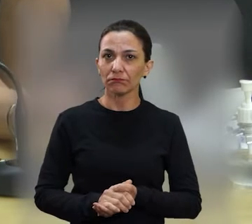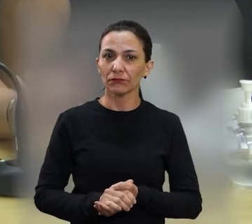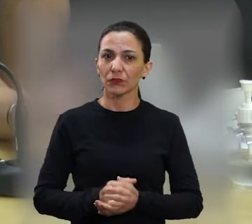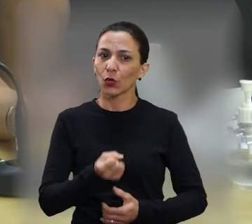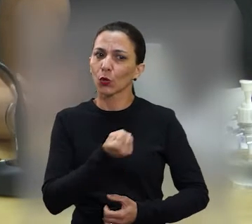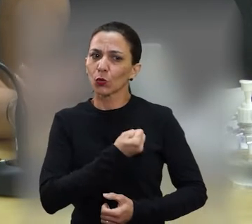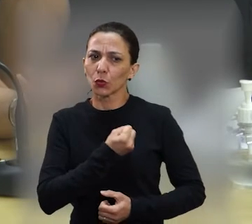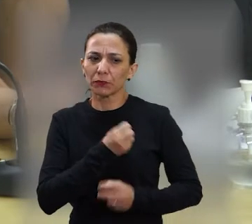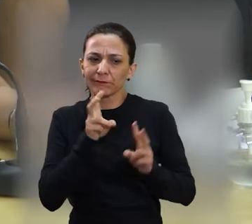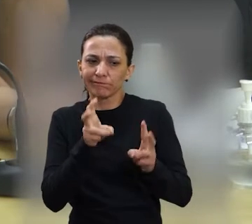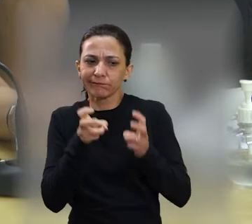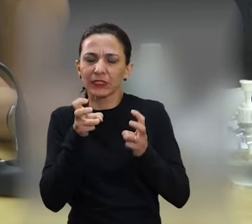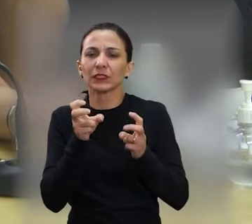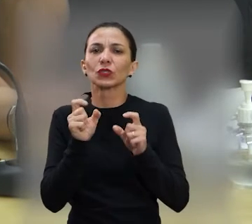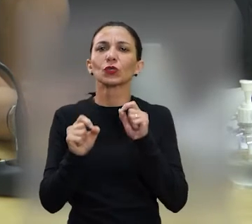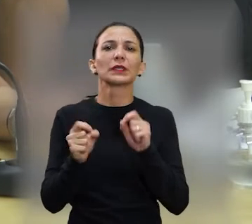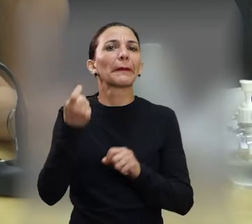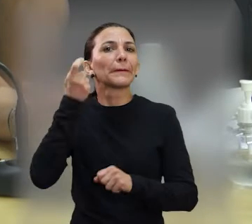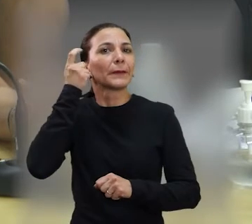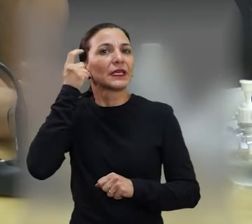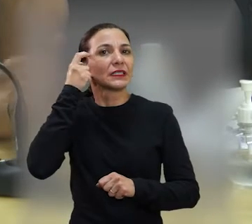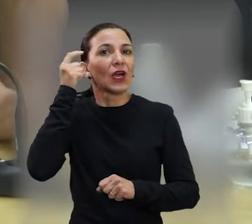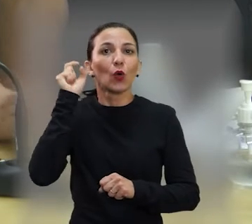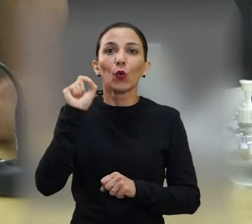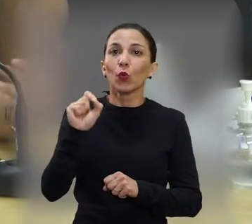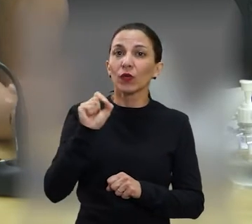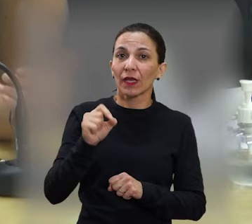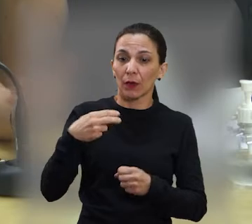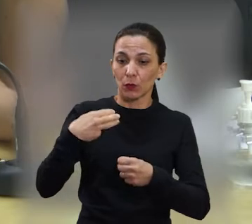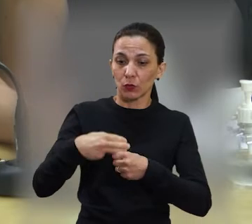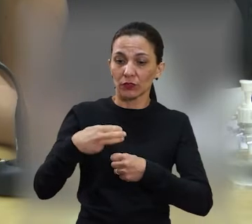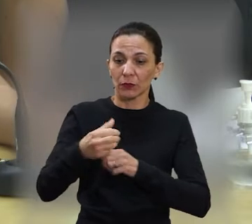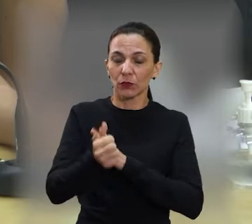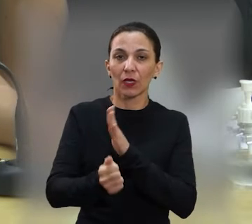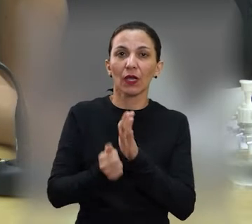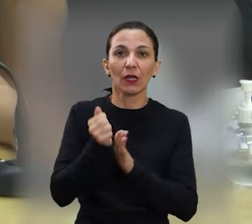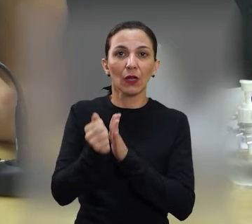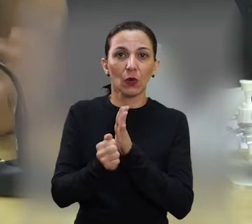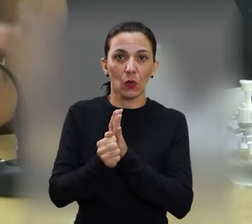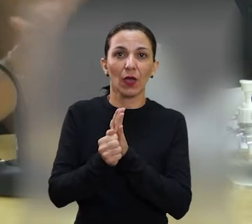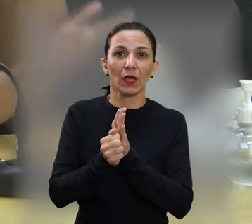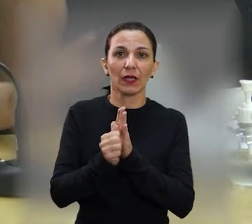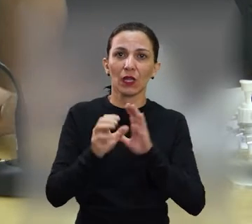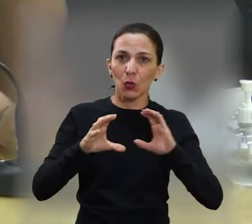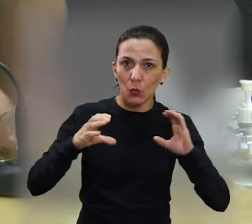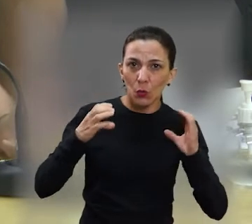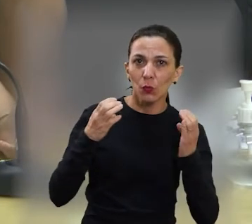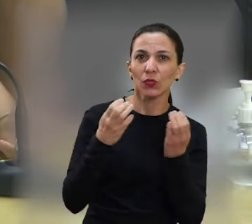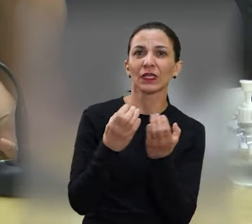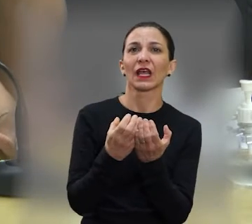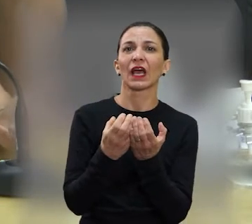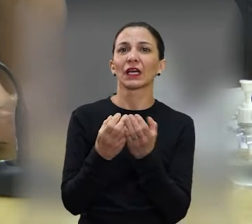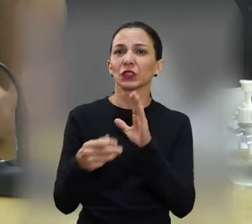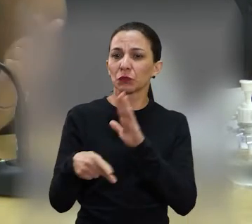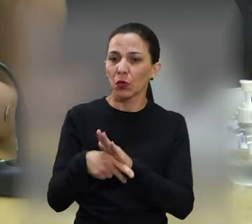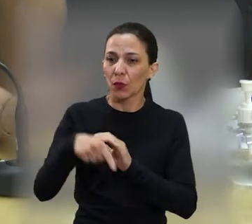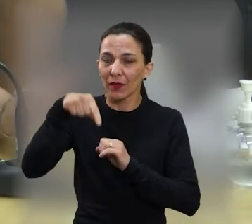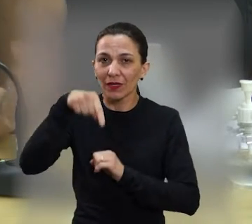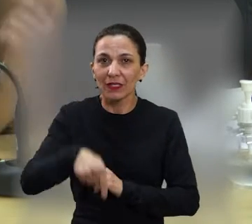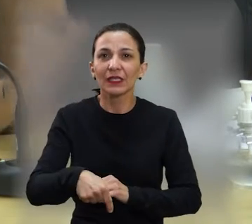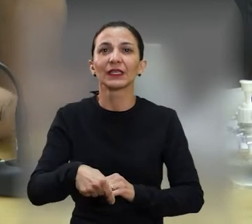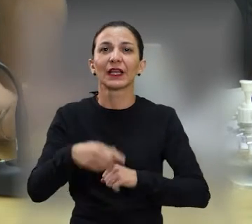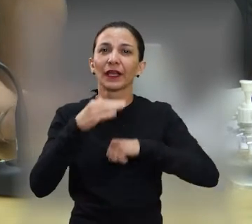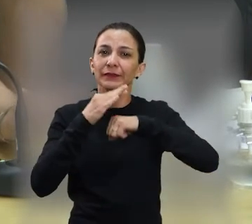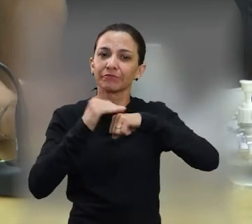olha um dado como esse e pensa que no nosso município, nesse coletivo que é tão grande e tão